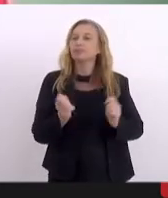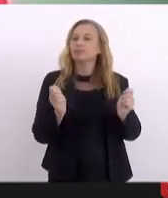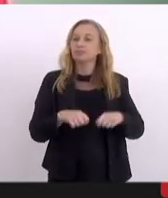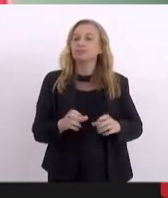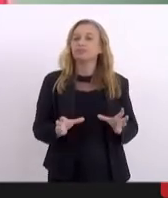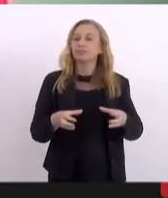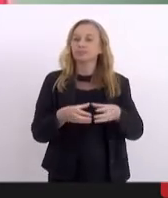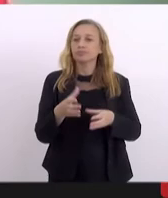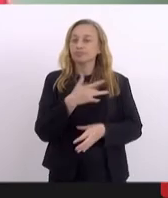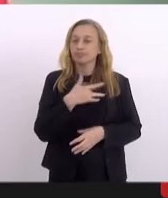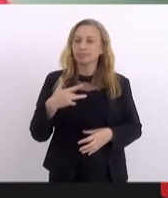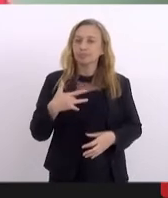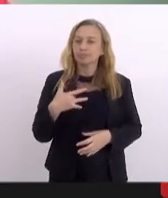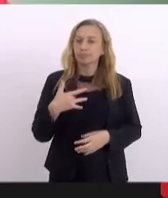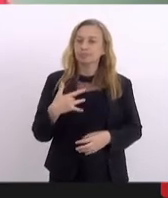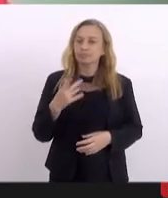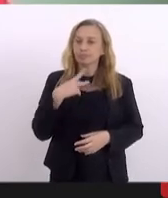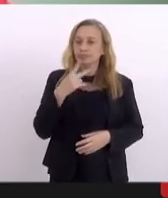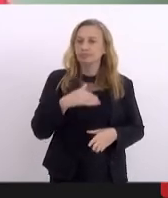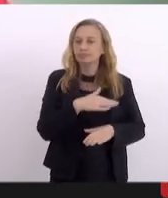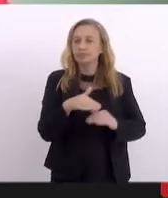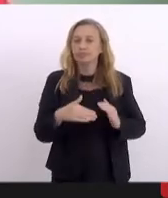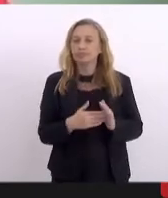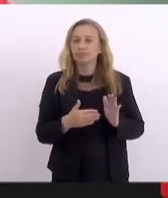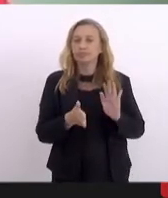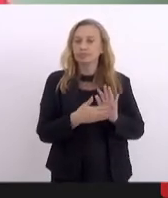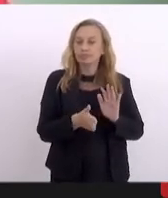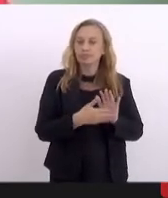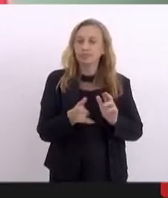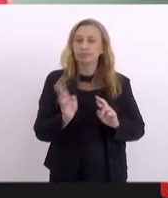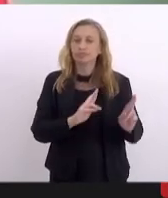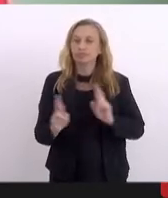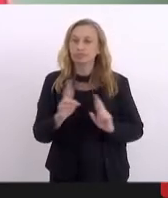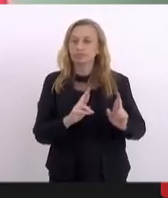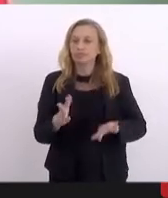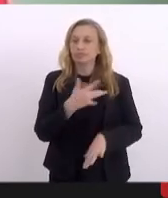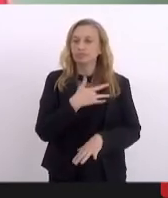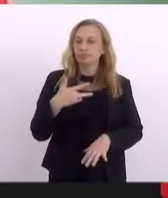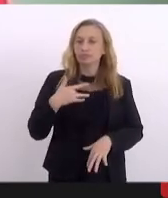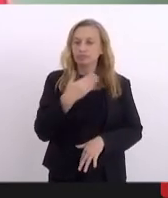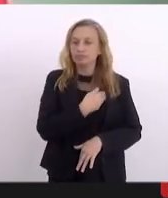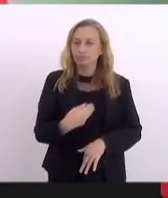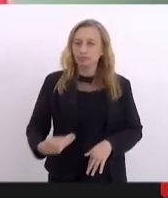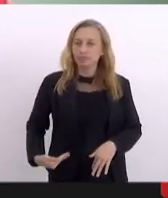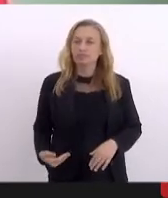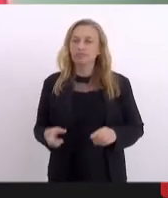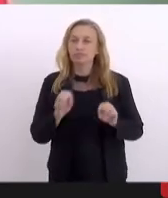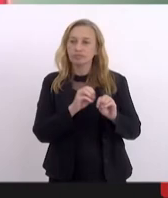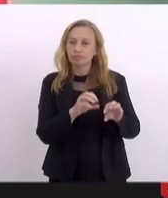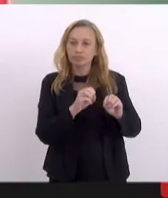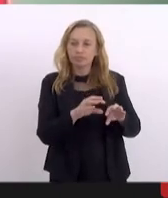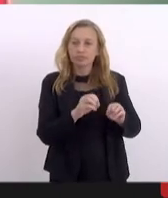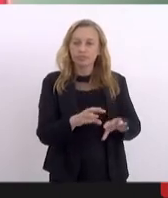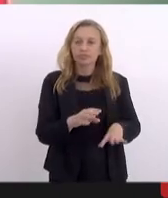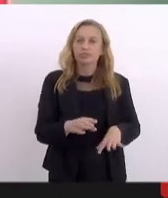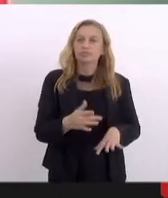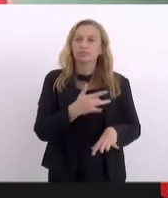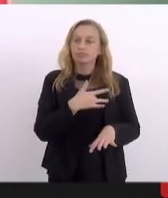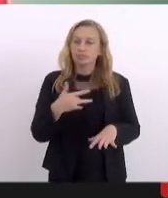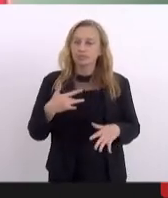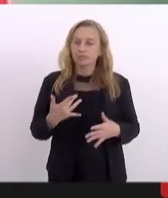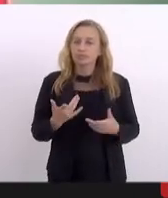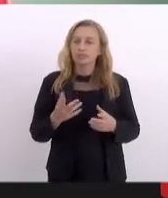Comissão de Saúde se manifestar sobre todas as proposições relacionadas com a saúde pública, educação sanitária, atividades